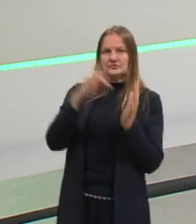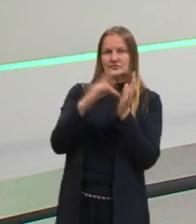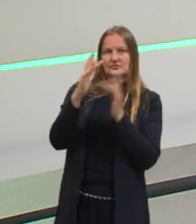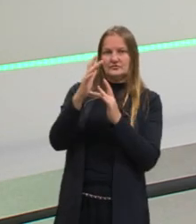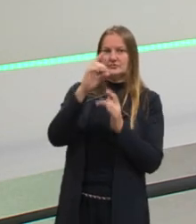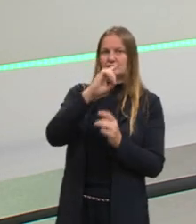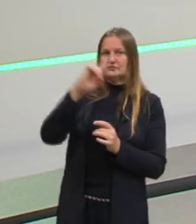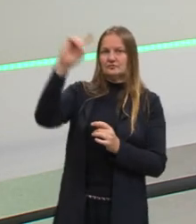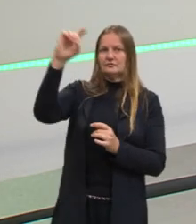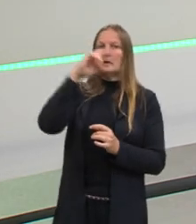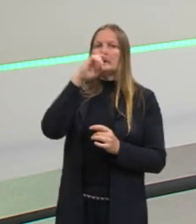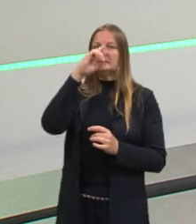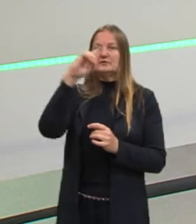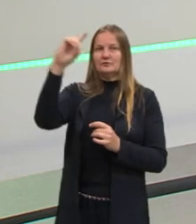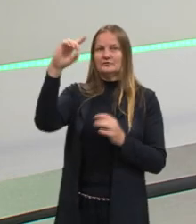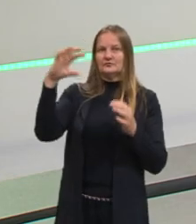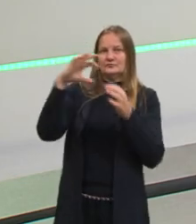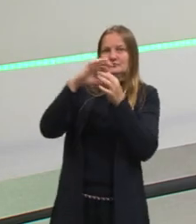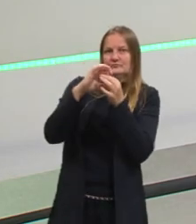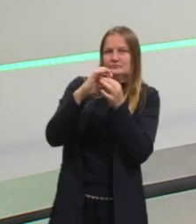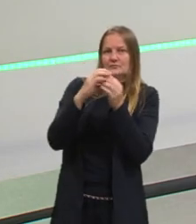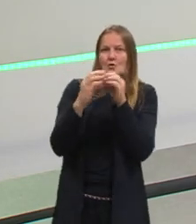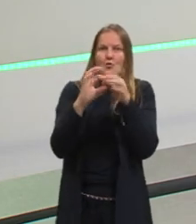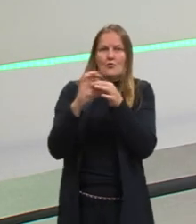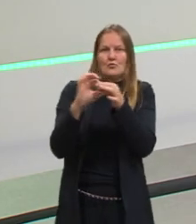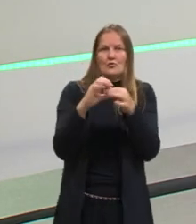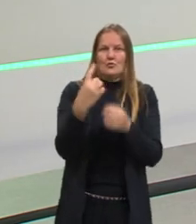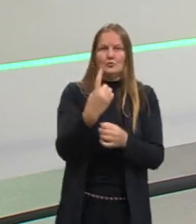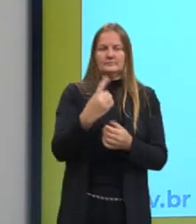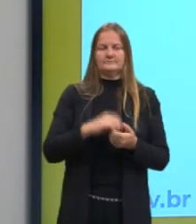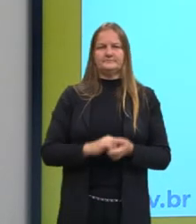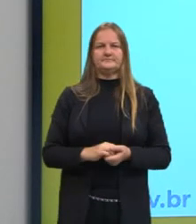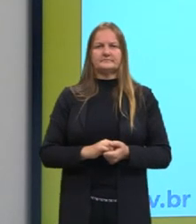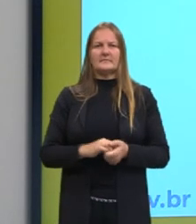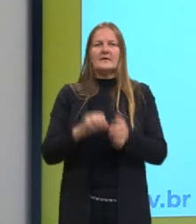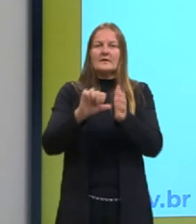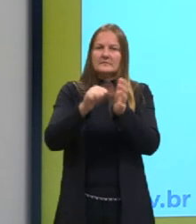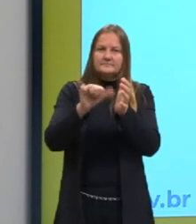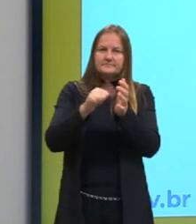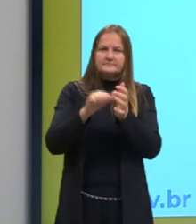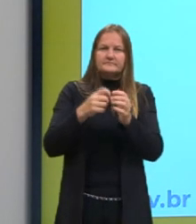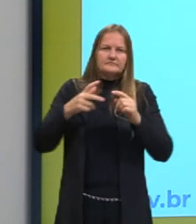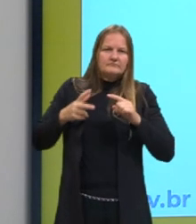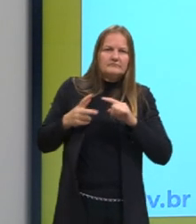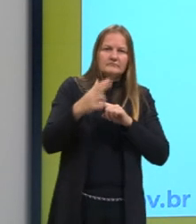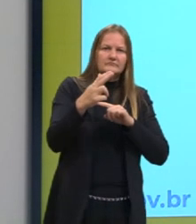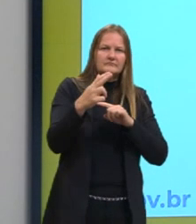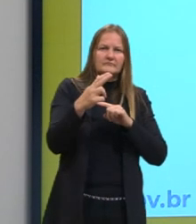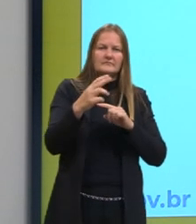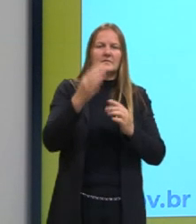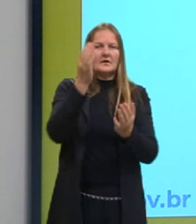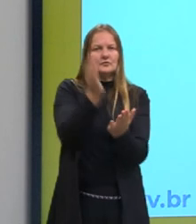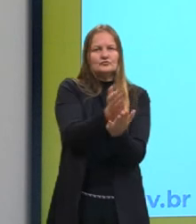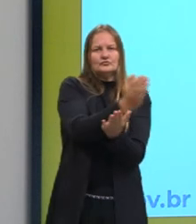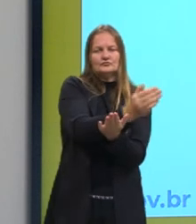com Deus. Então, o arianismo seria uma primeira ruptura, uma primeira divisão na Igreja, mas ela não se